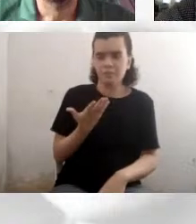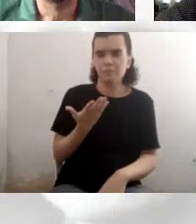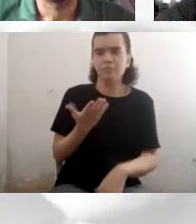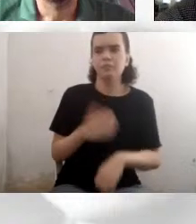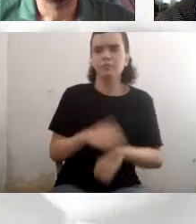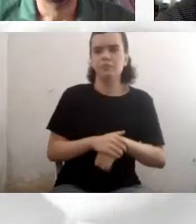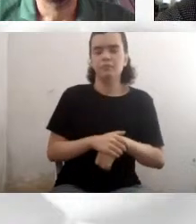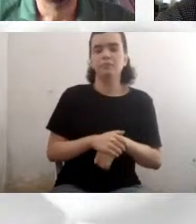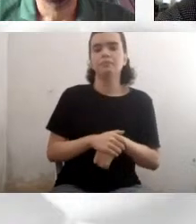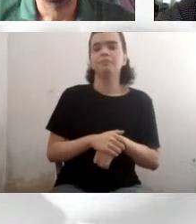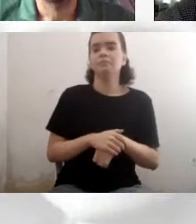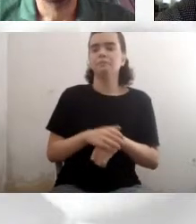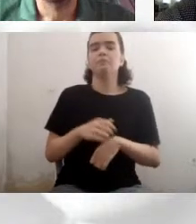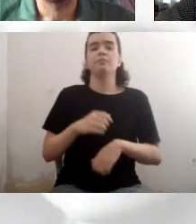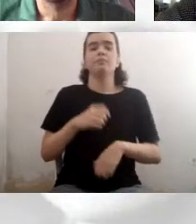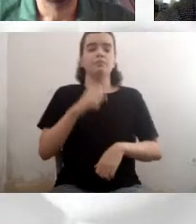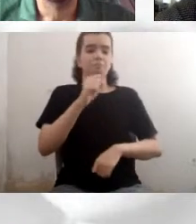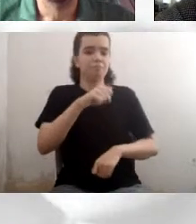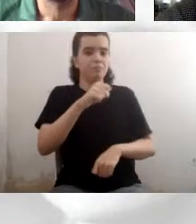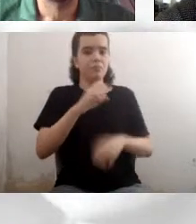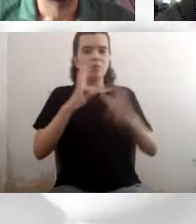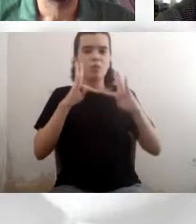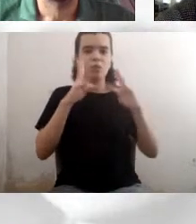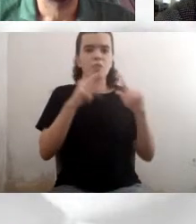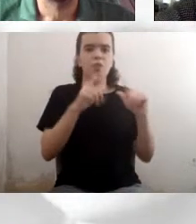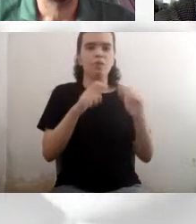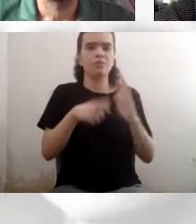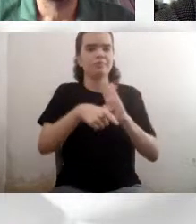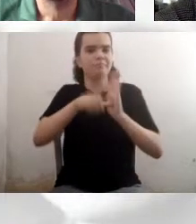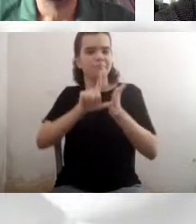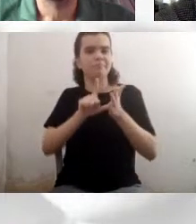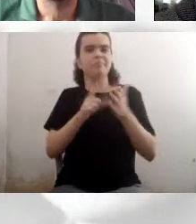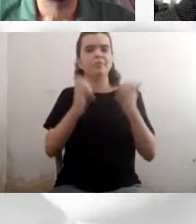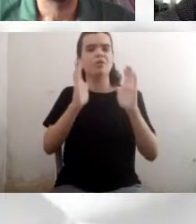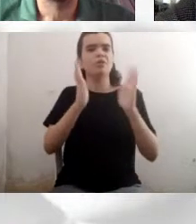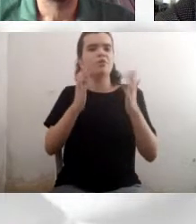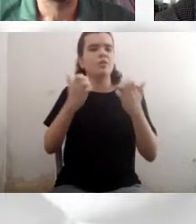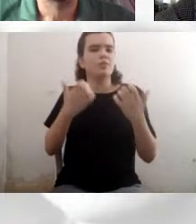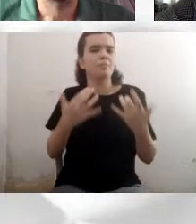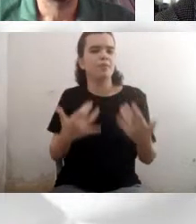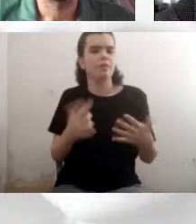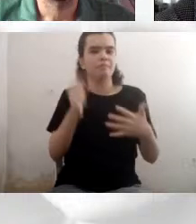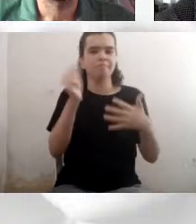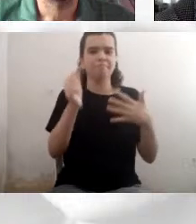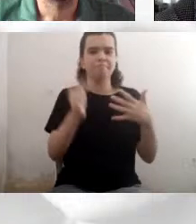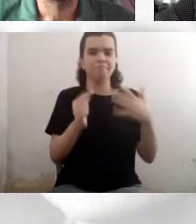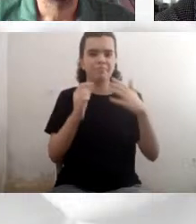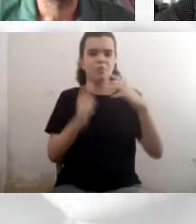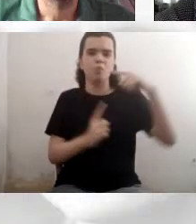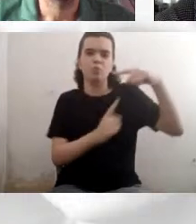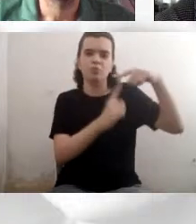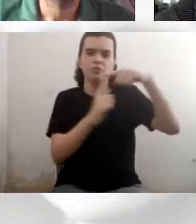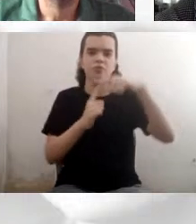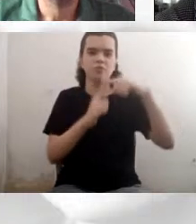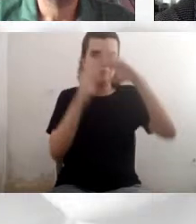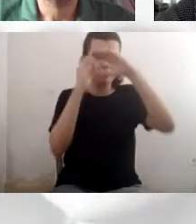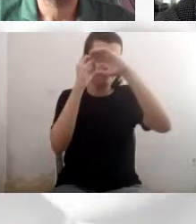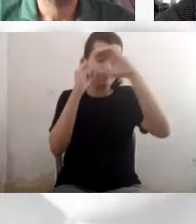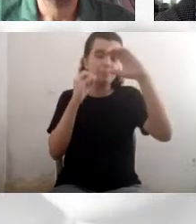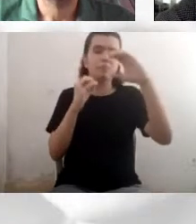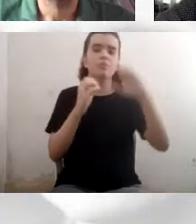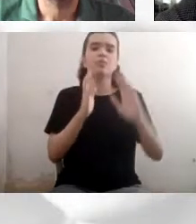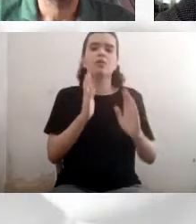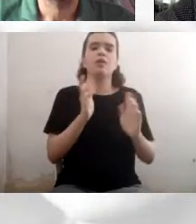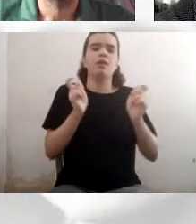esses telescópios que eu falei aqui, a gente tem acesso aos dados. Então, eu não